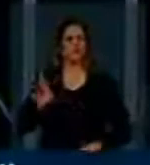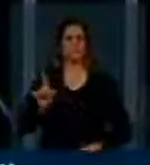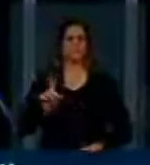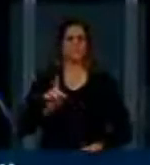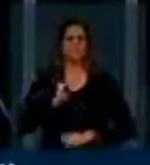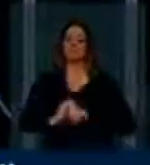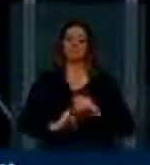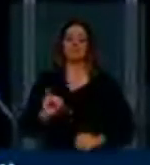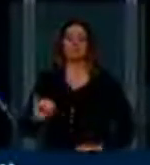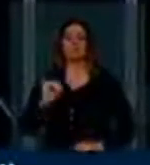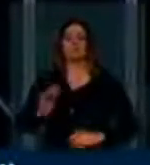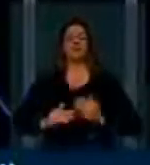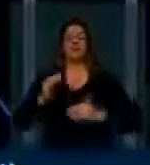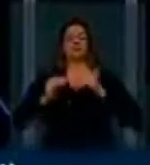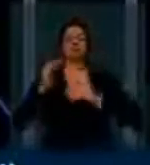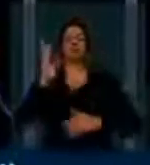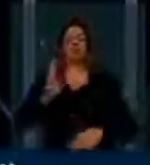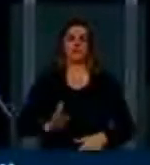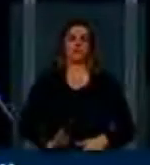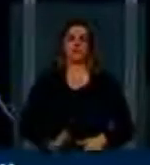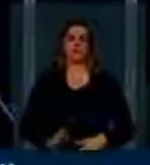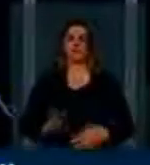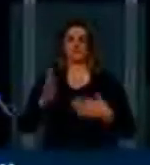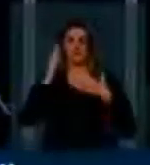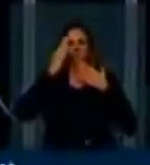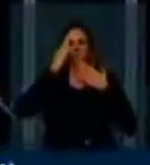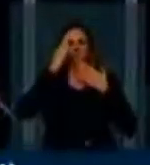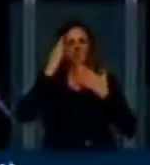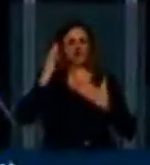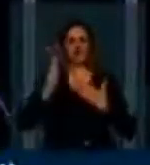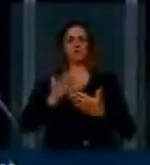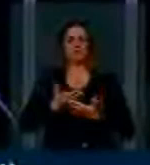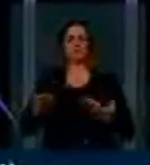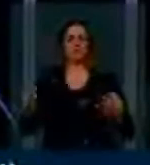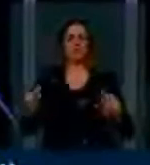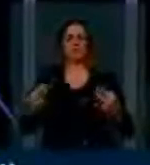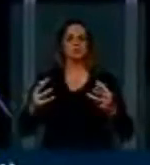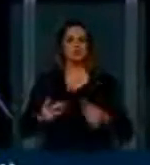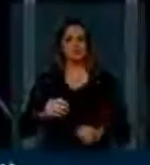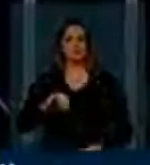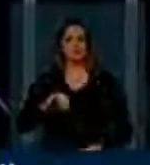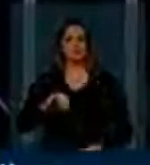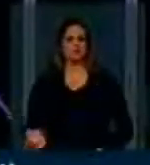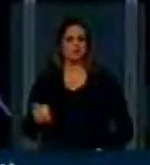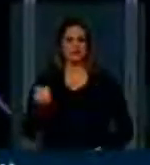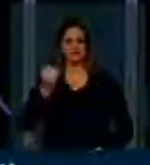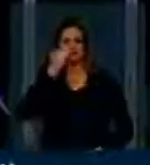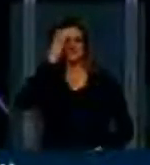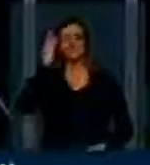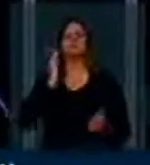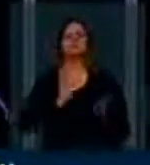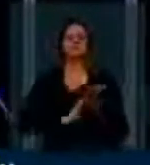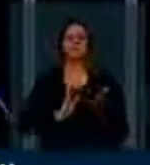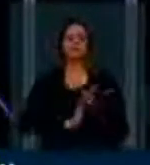desenvolvimento do nosso país. Eu agradeço a todos pela oportunidade parabenizar o deputado Eduardo Cunha que é líder do meu